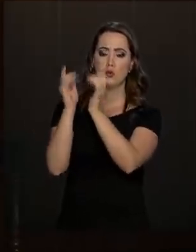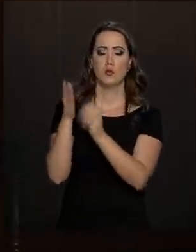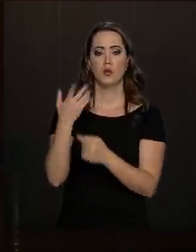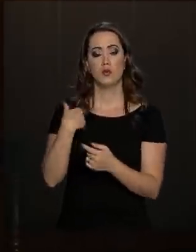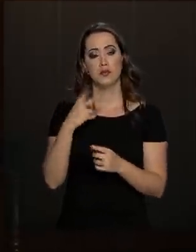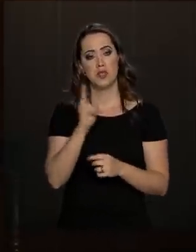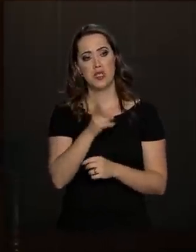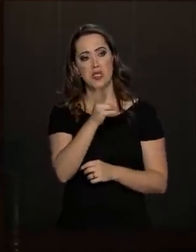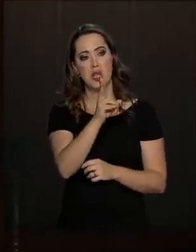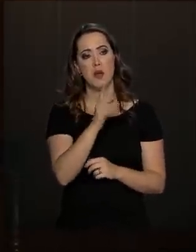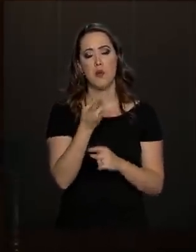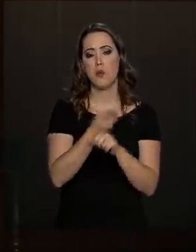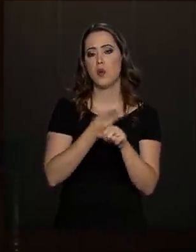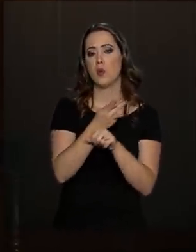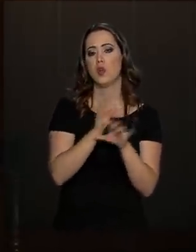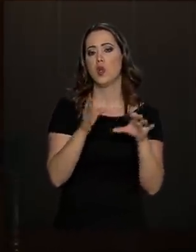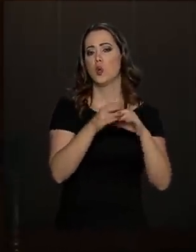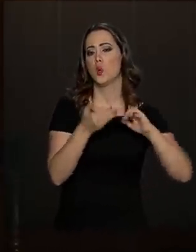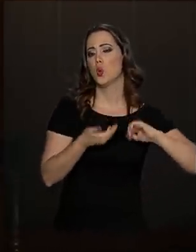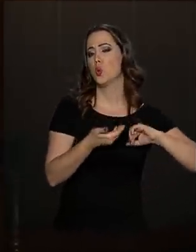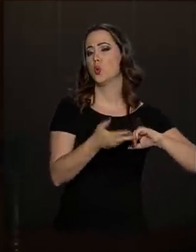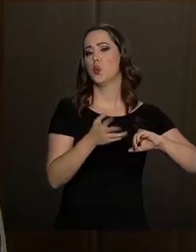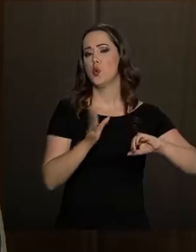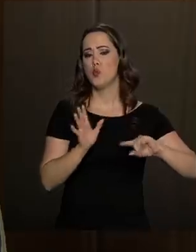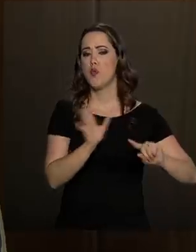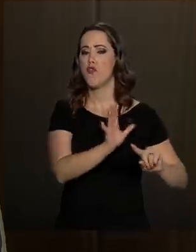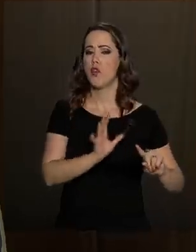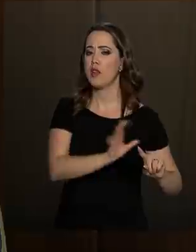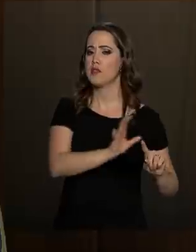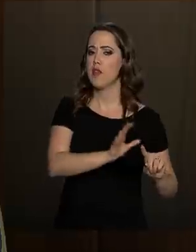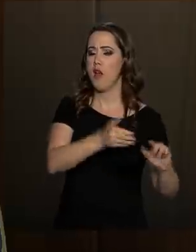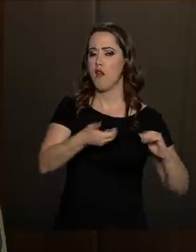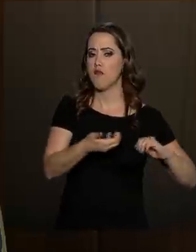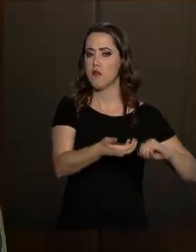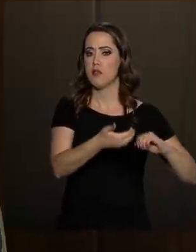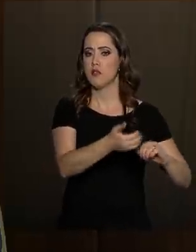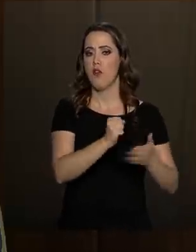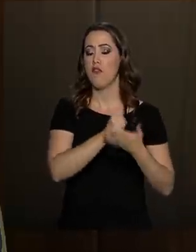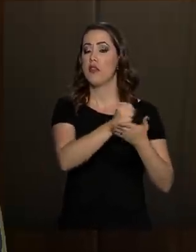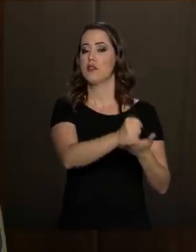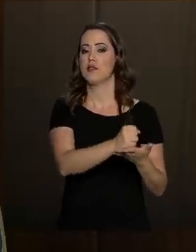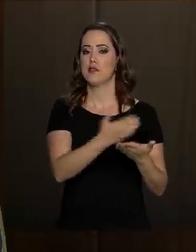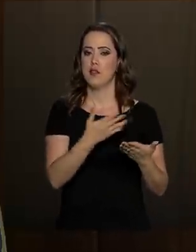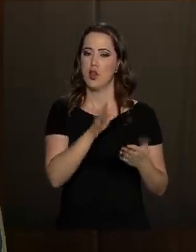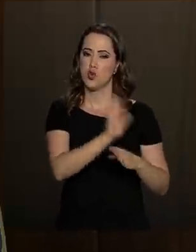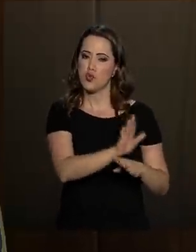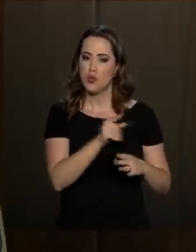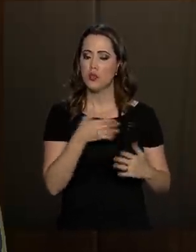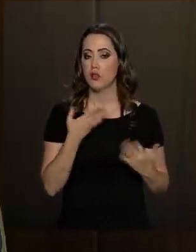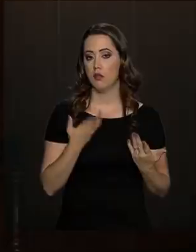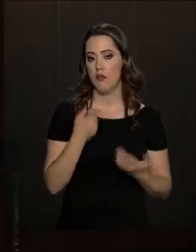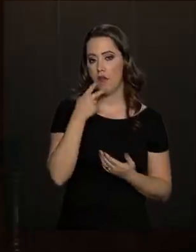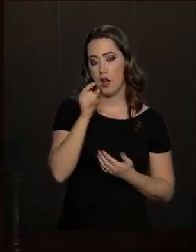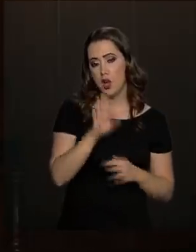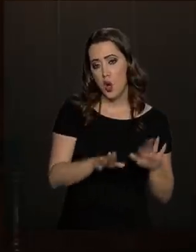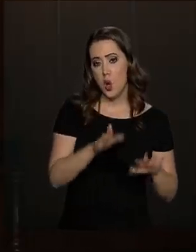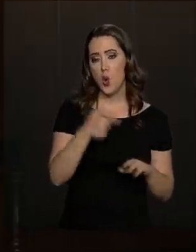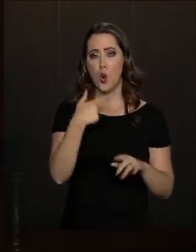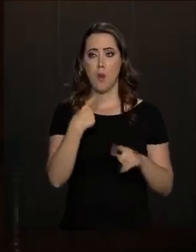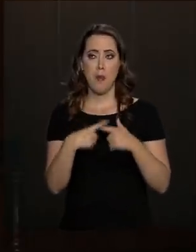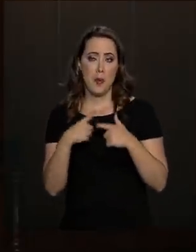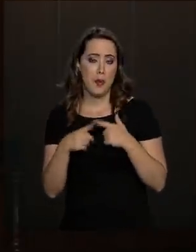Rondavam os parlamentos, pressionavam os parlamentos, ofereciam favores para os parlamentos e estão dizendo, olha, estão